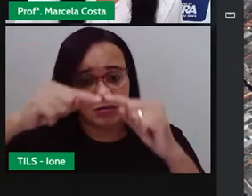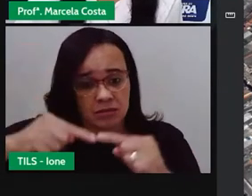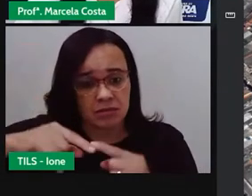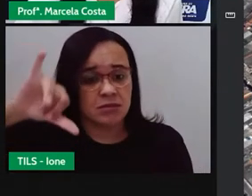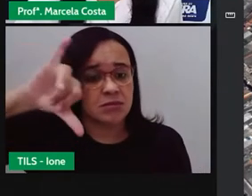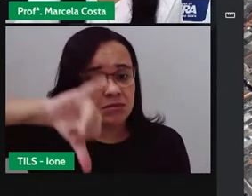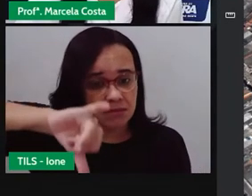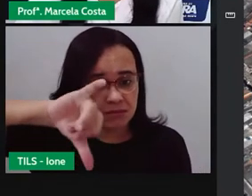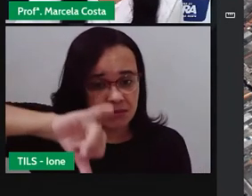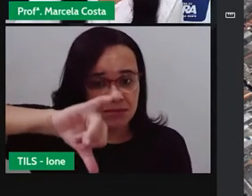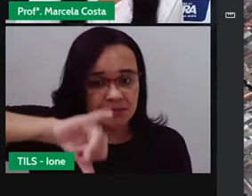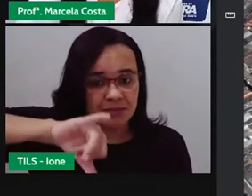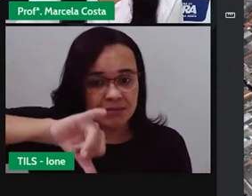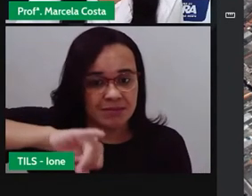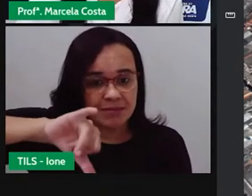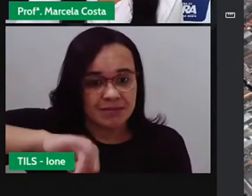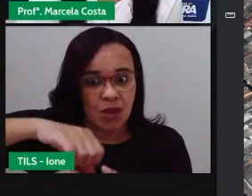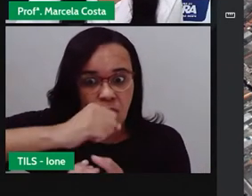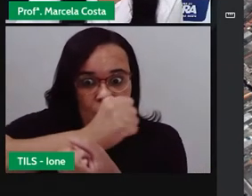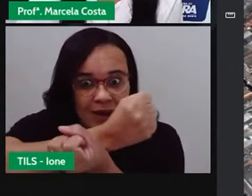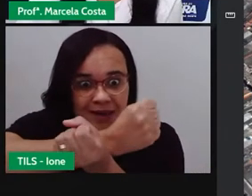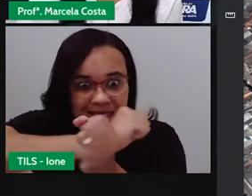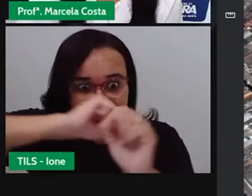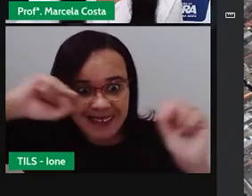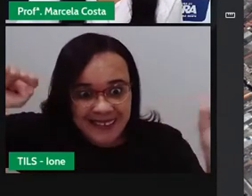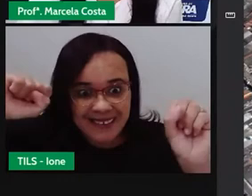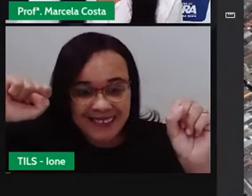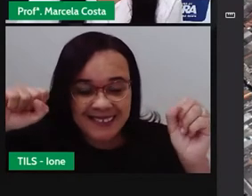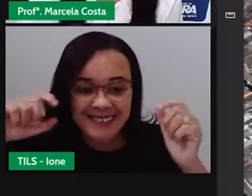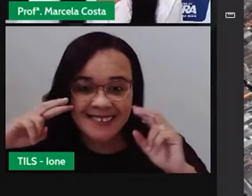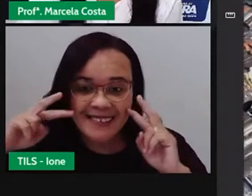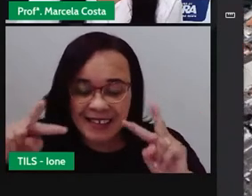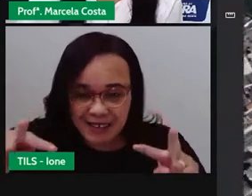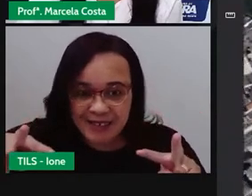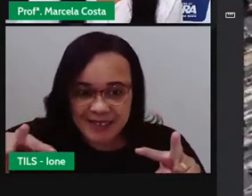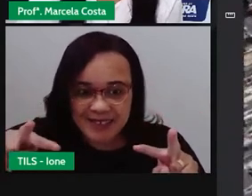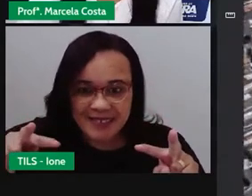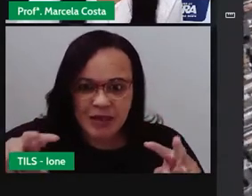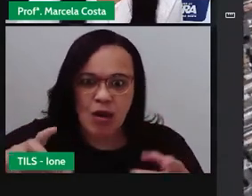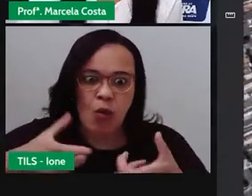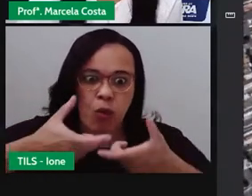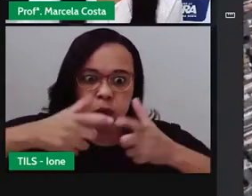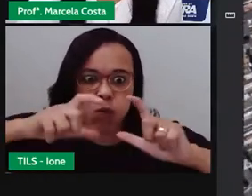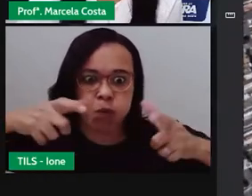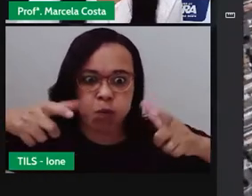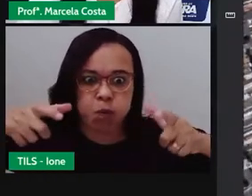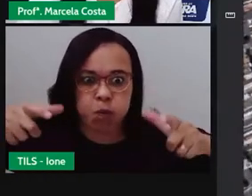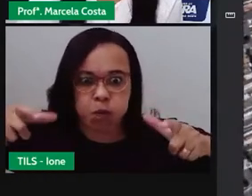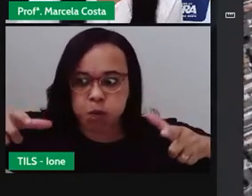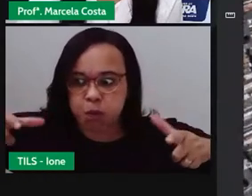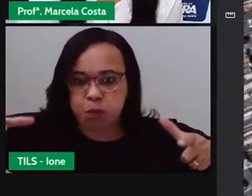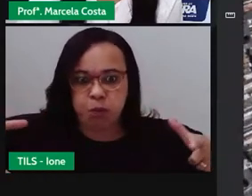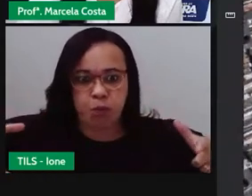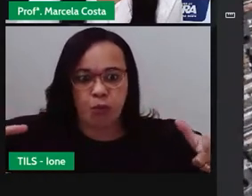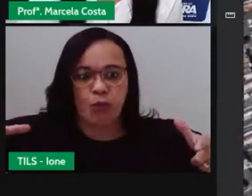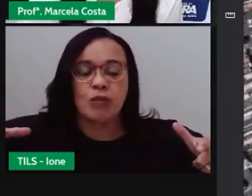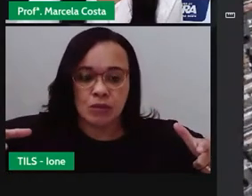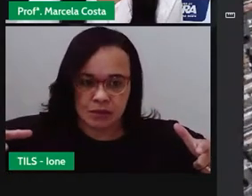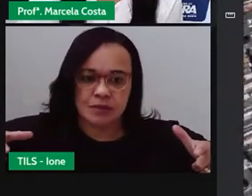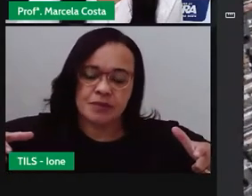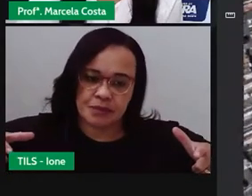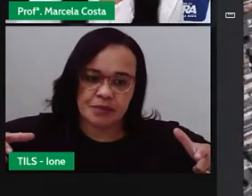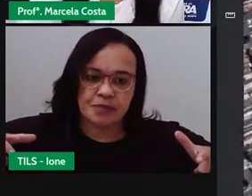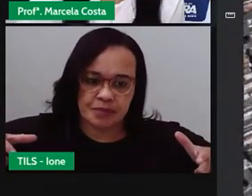Abastecimento. olha como ele é grande. Olha como ele grande. Está vendo?